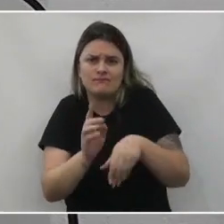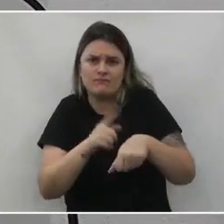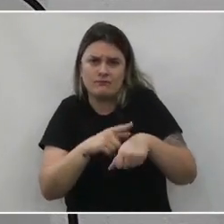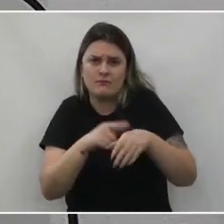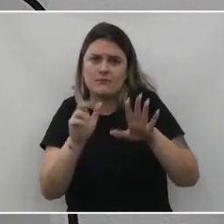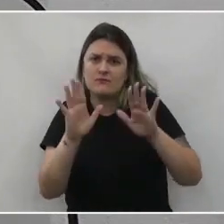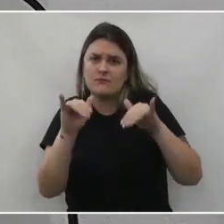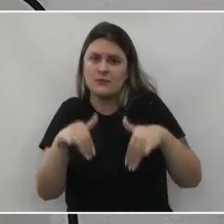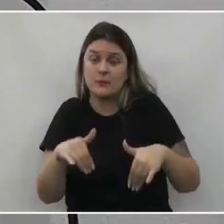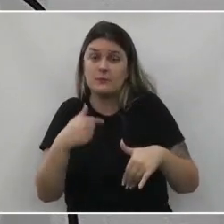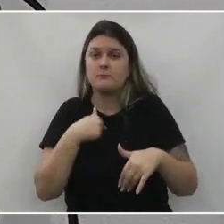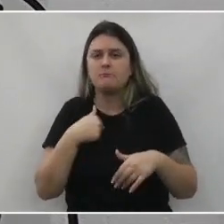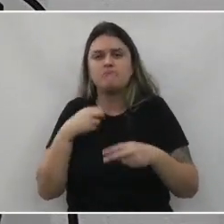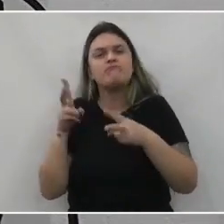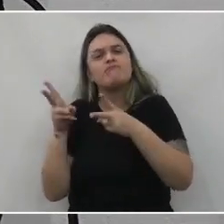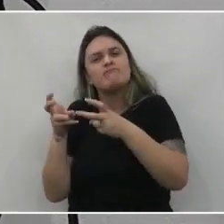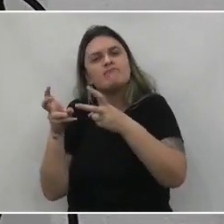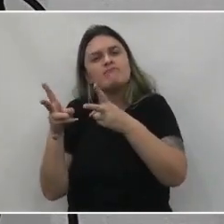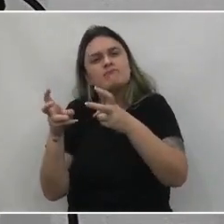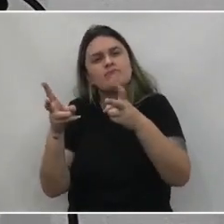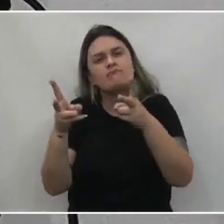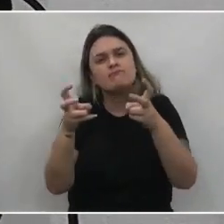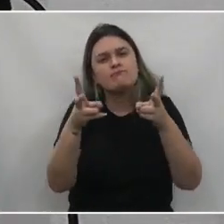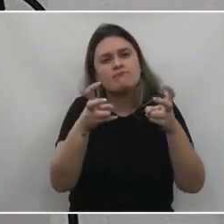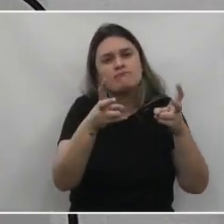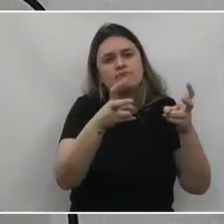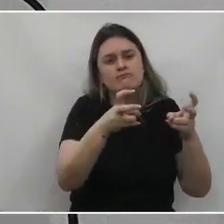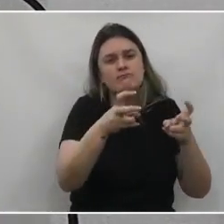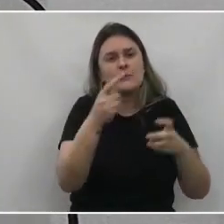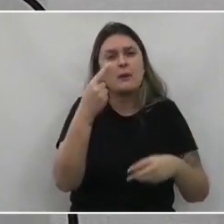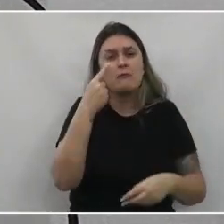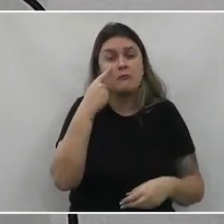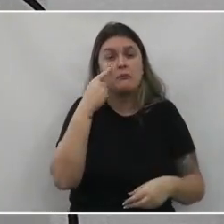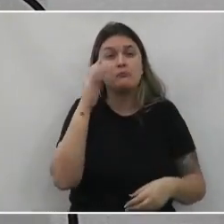A gente percebe, exatamente tendo em vista,